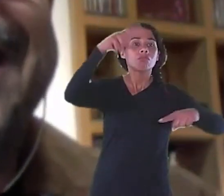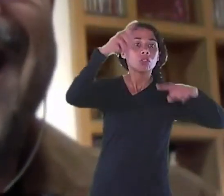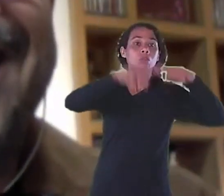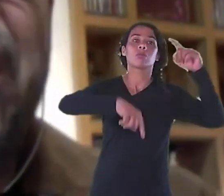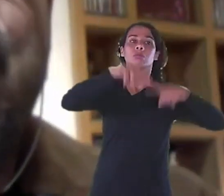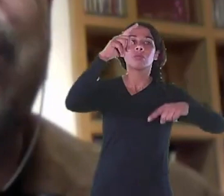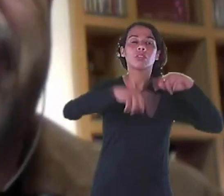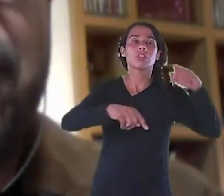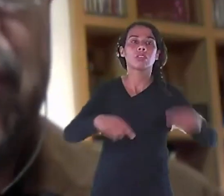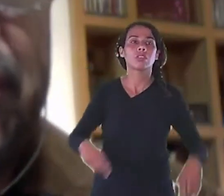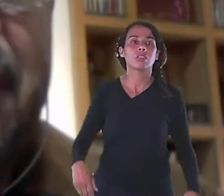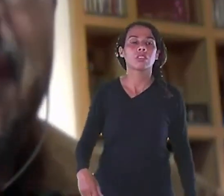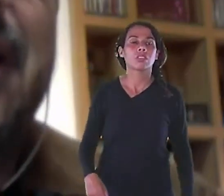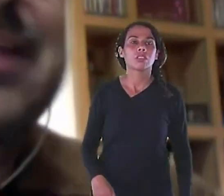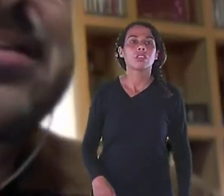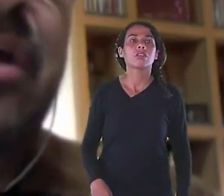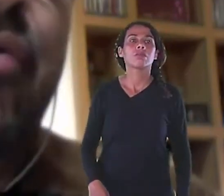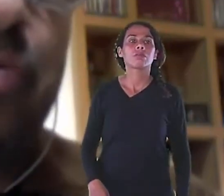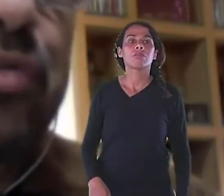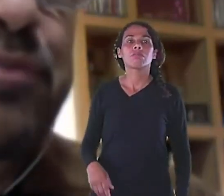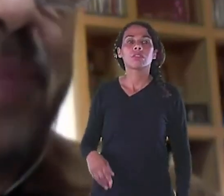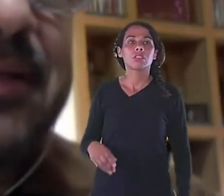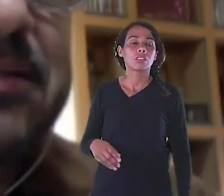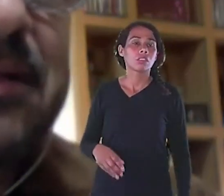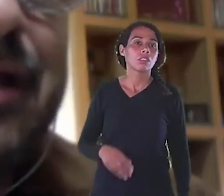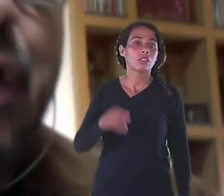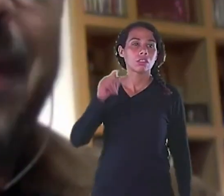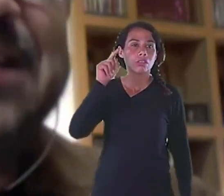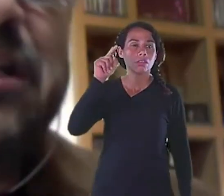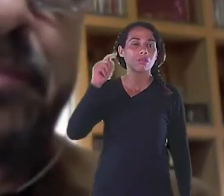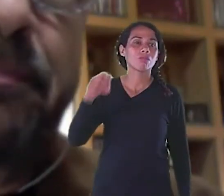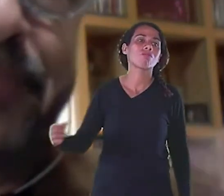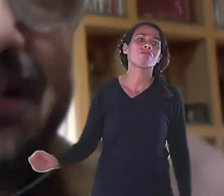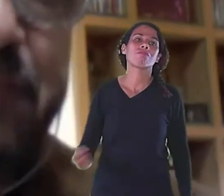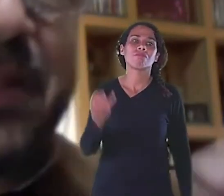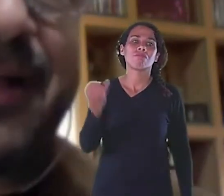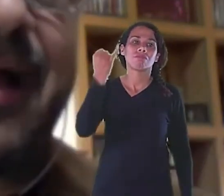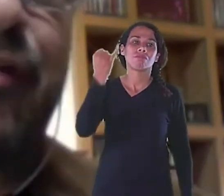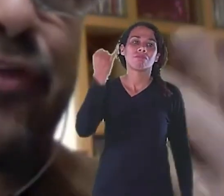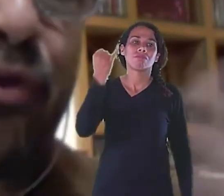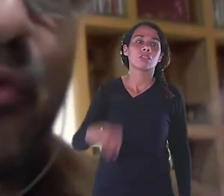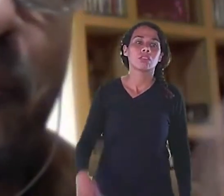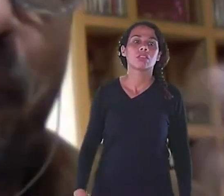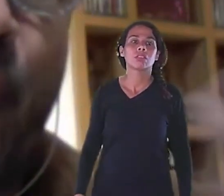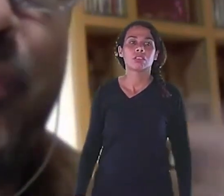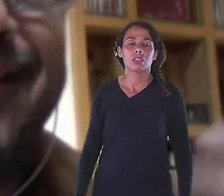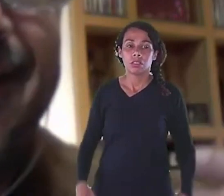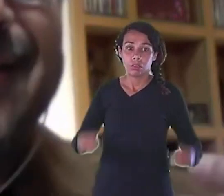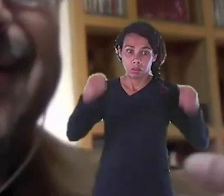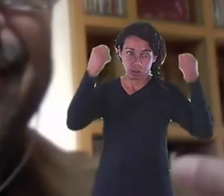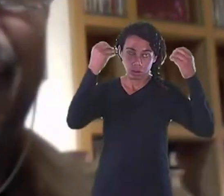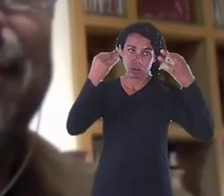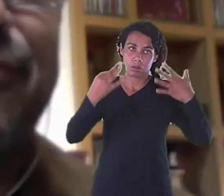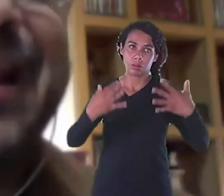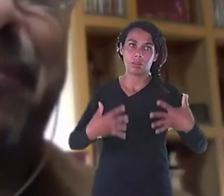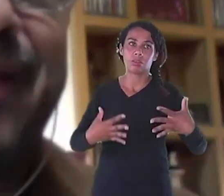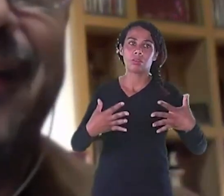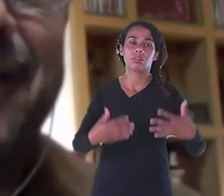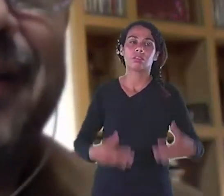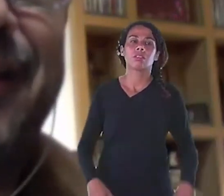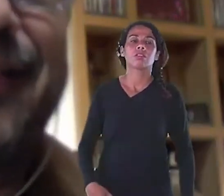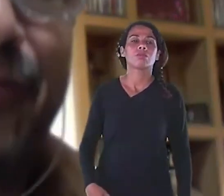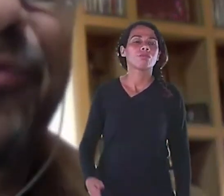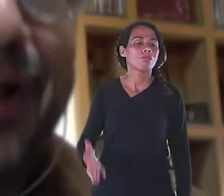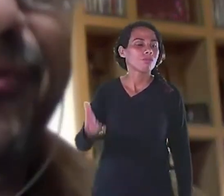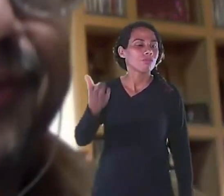Na Itália Em contexto Em relação Aos outros países Mas isso Para te explicar Eu tenho que voltar Um pouquinho atrás Que eu acho que vale